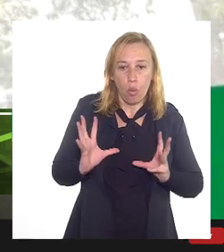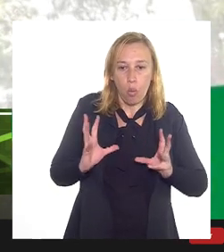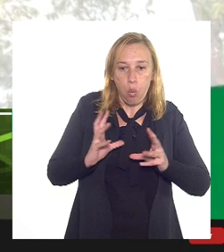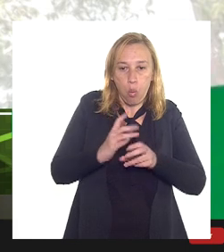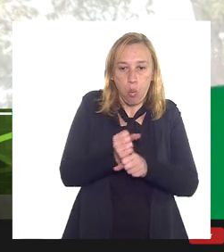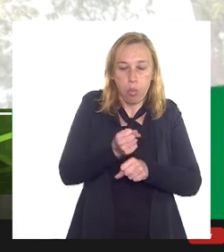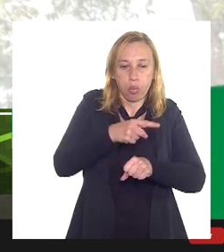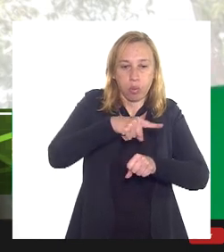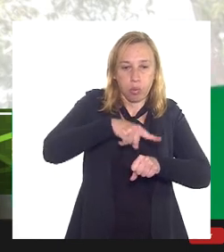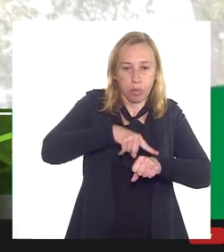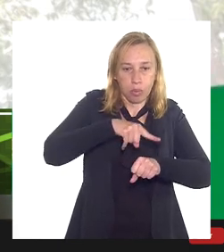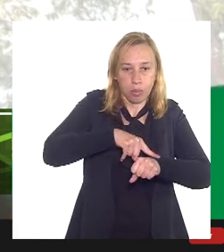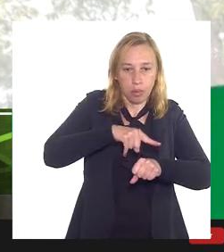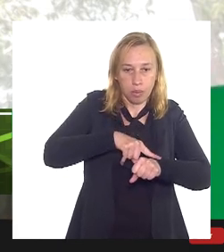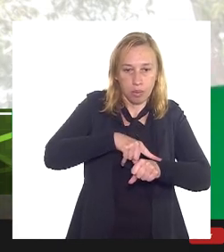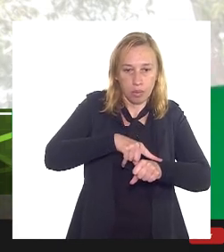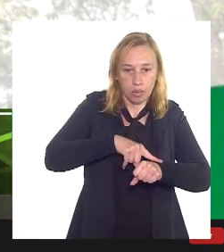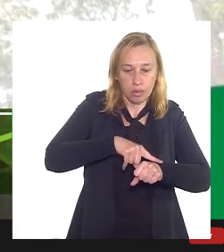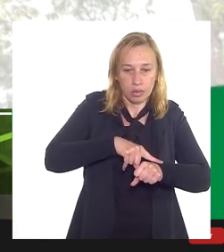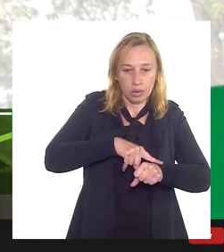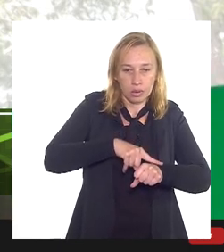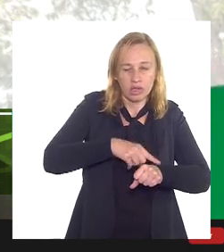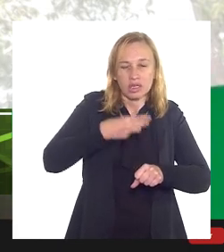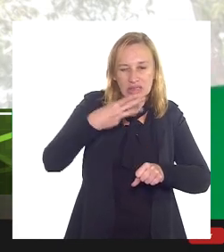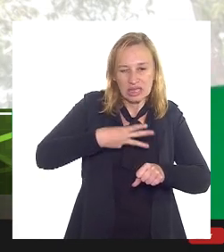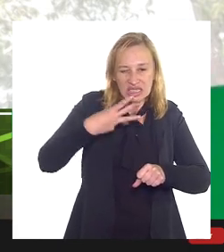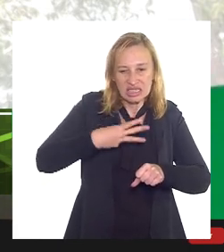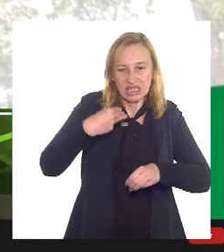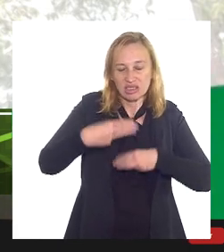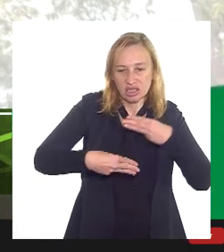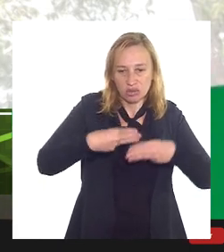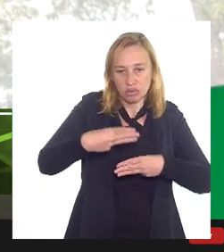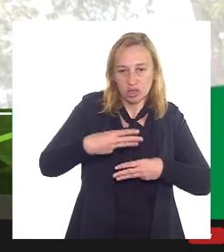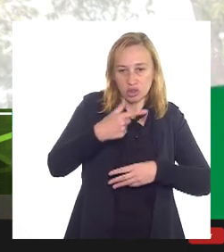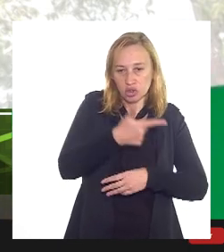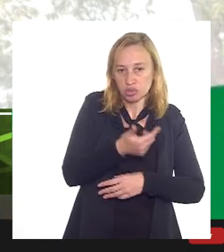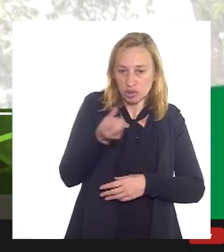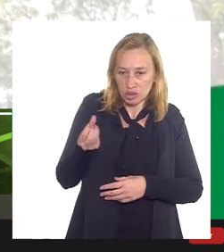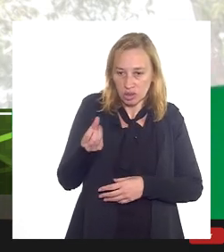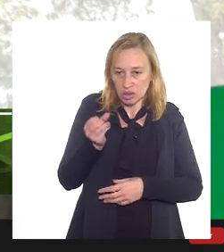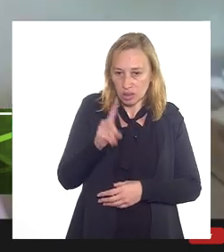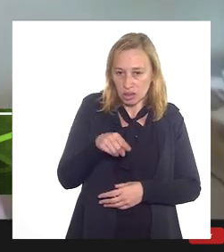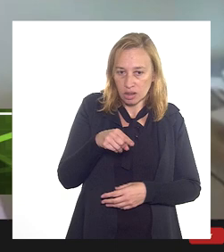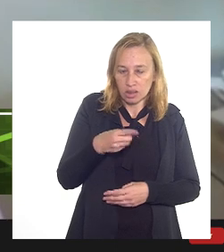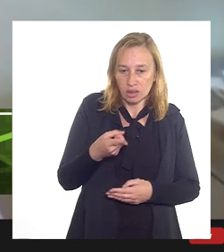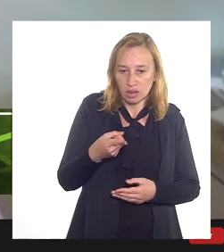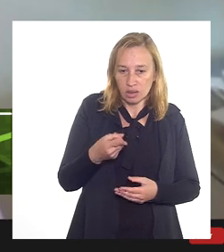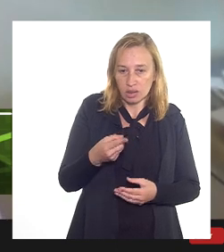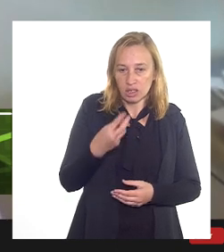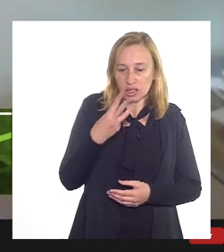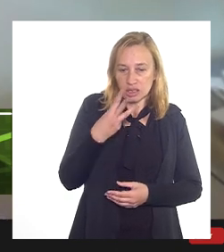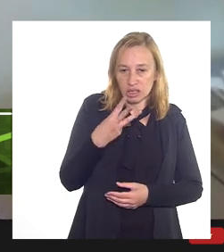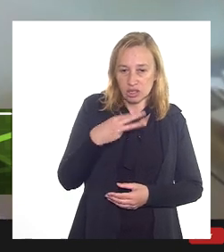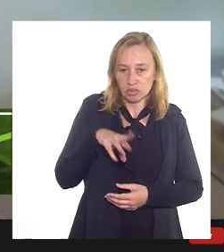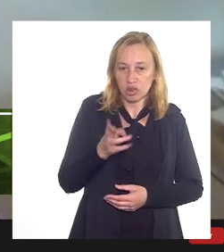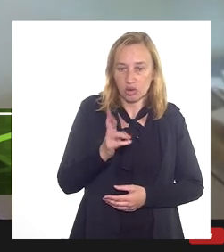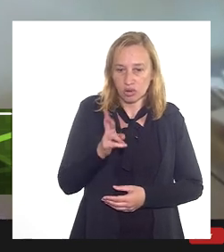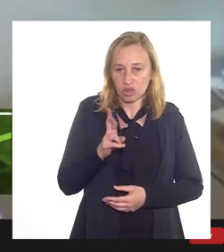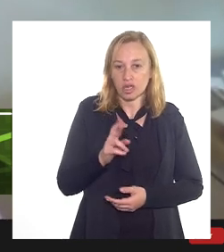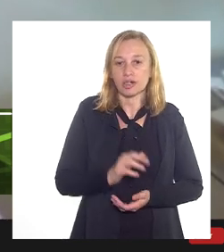aquele momento e desovado no terceiro trimestre de 2016. 3 bilhões de reais.